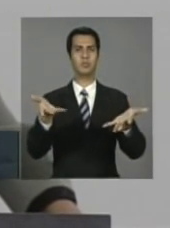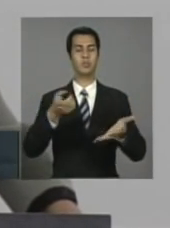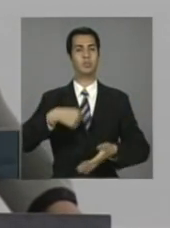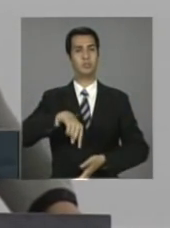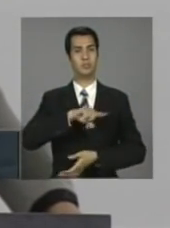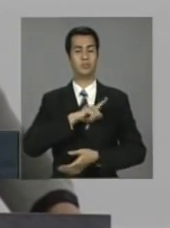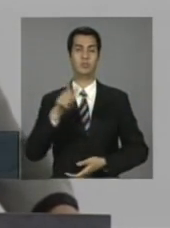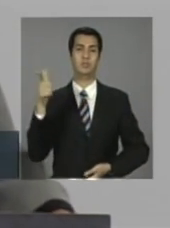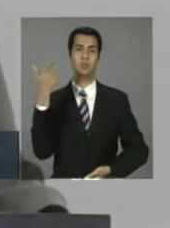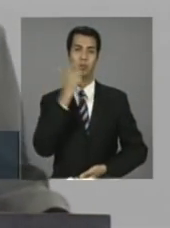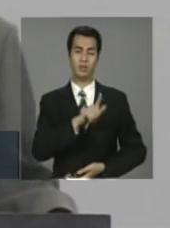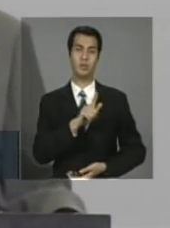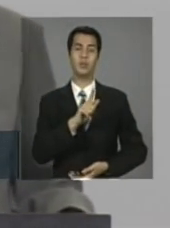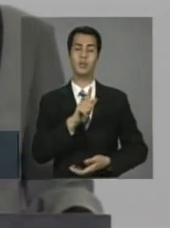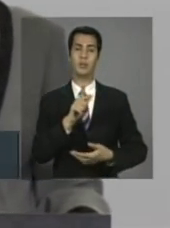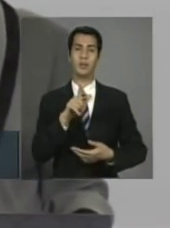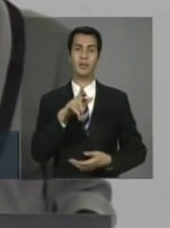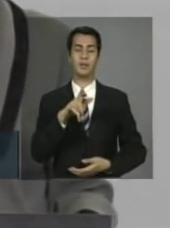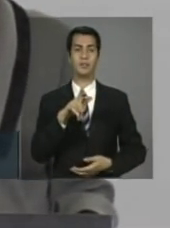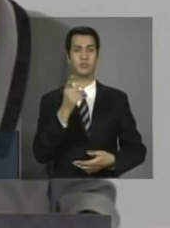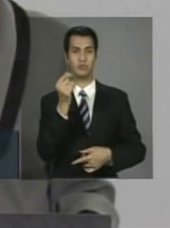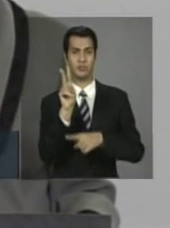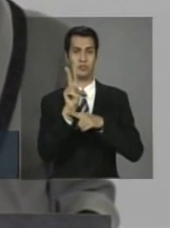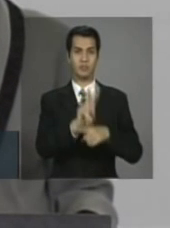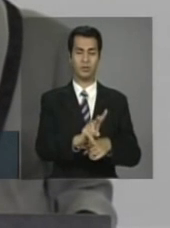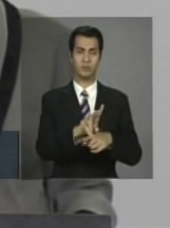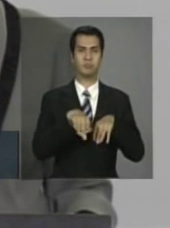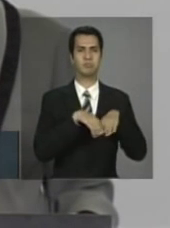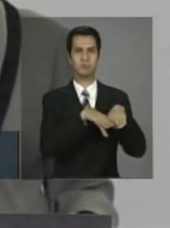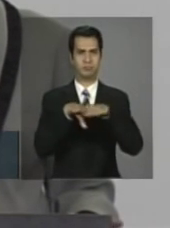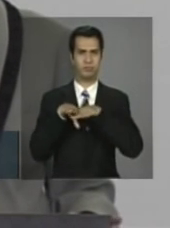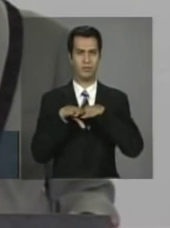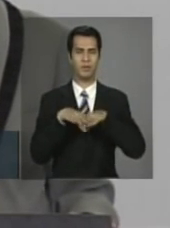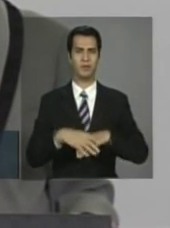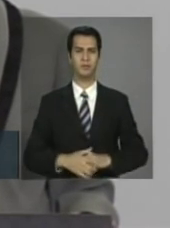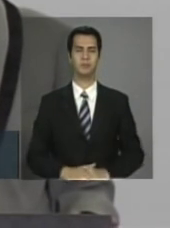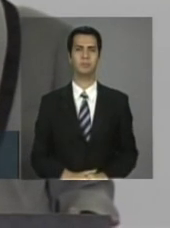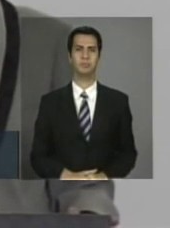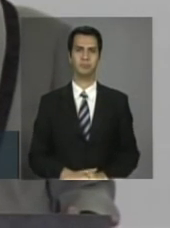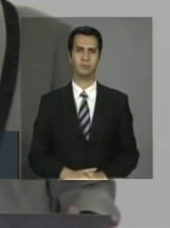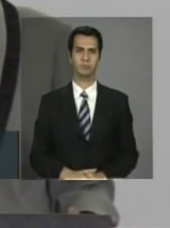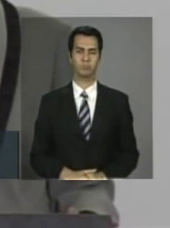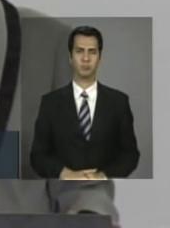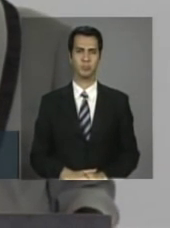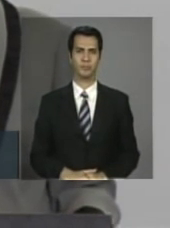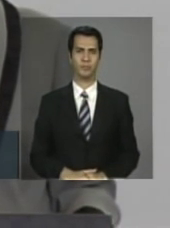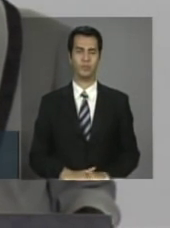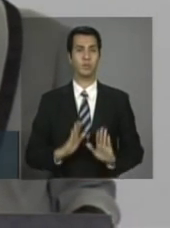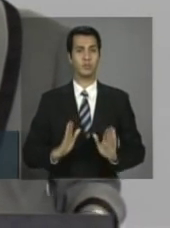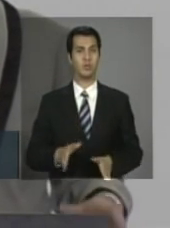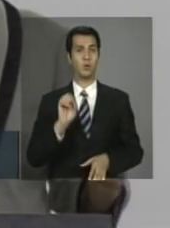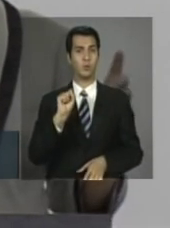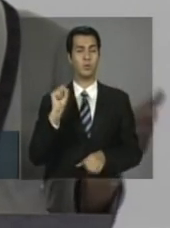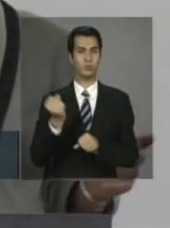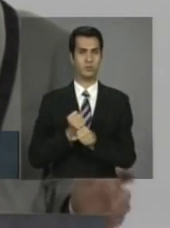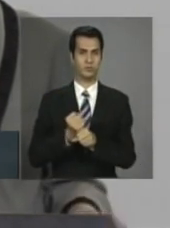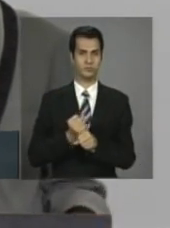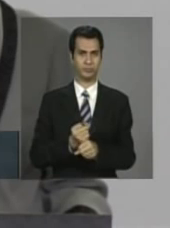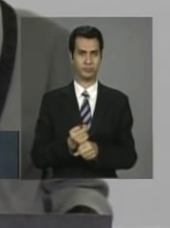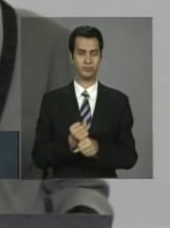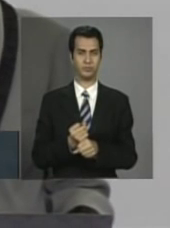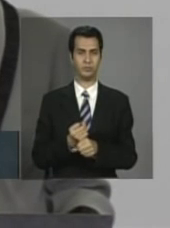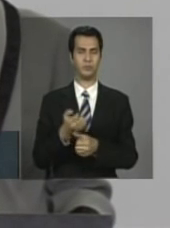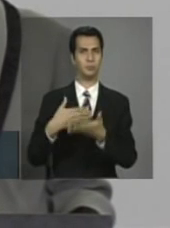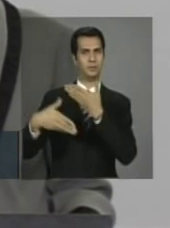do crédito. Entre as conquistas dos últimos oito anos durante